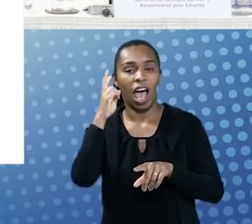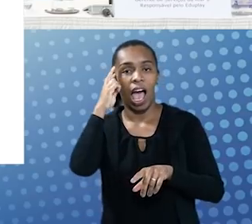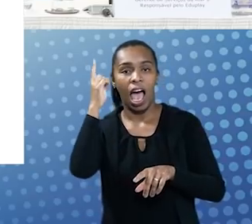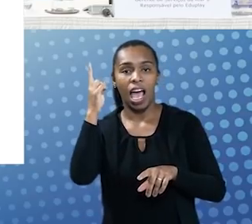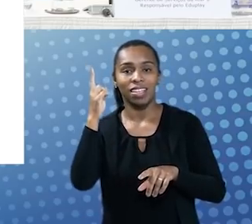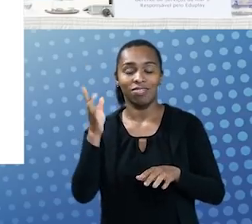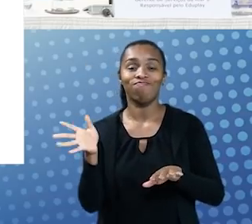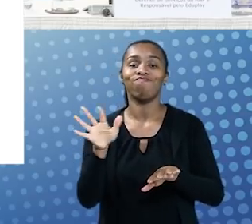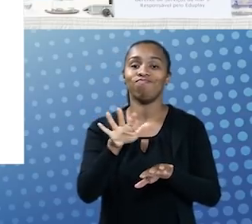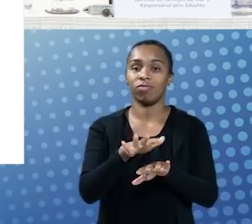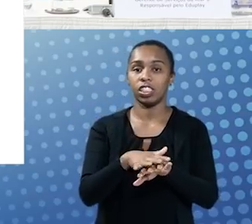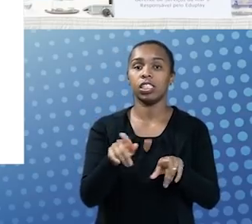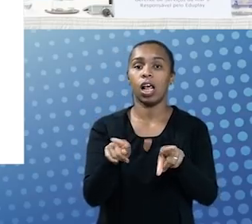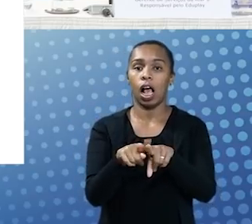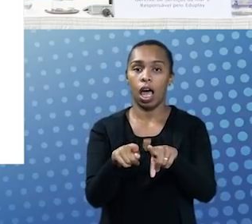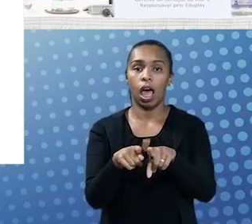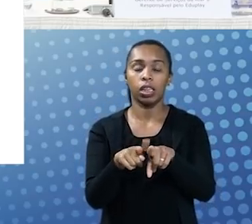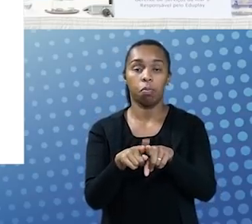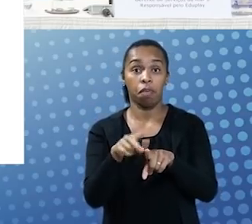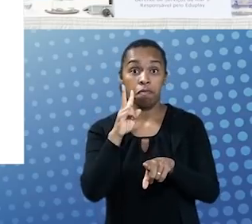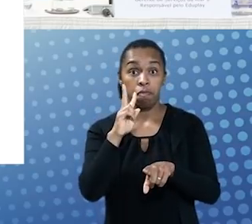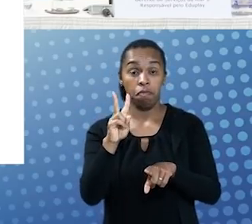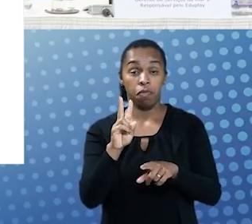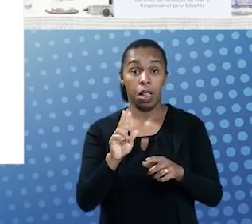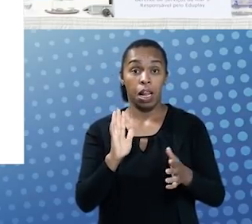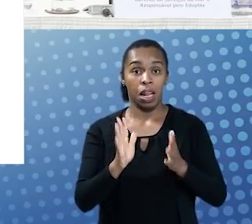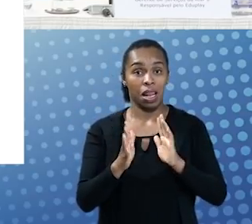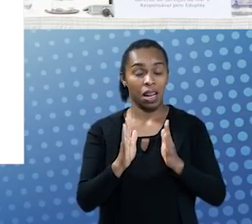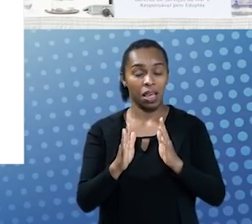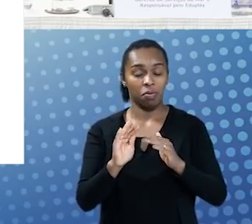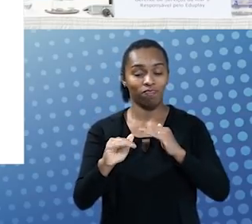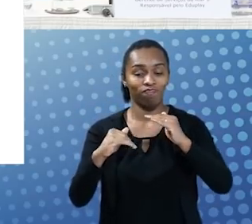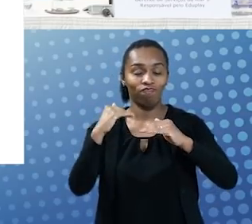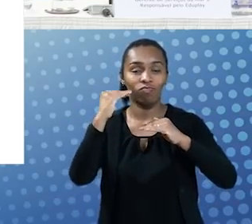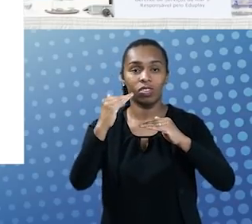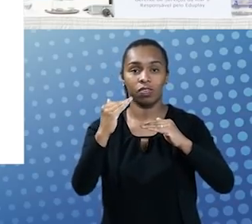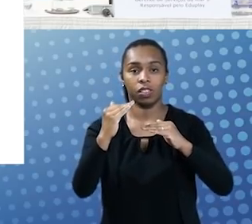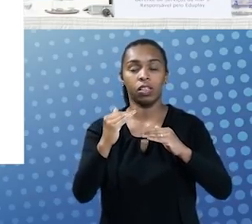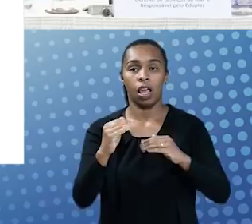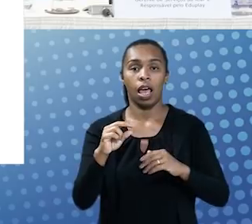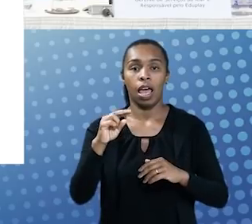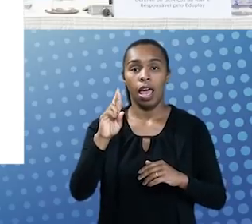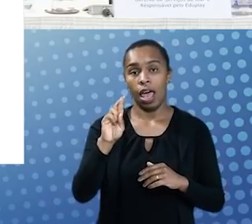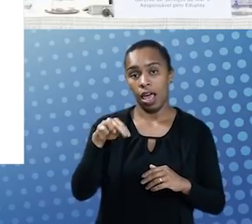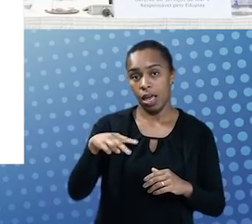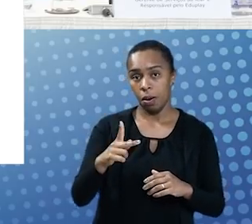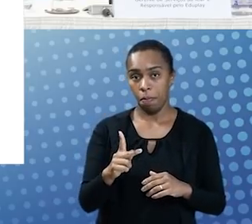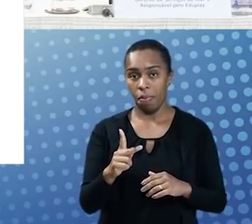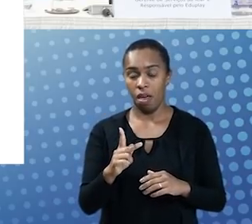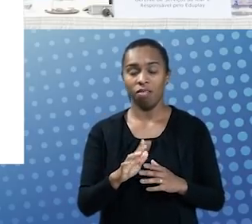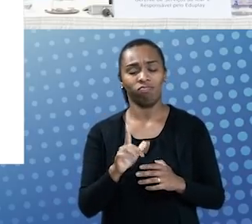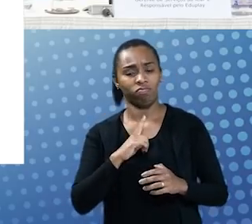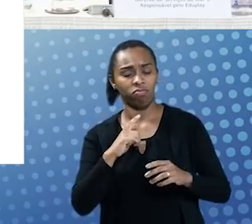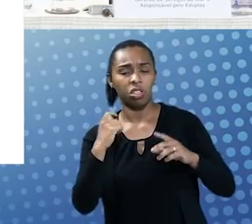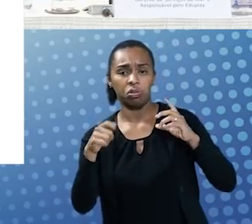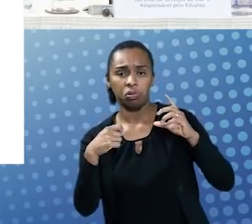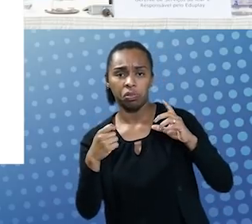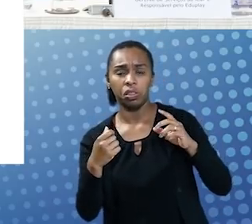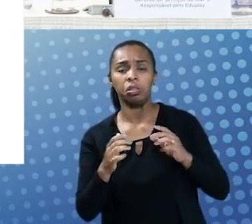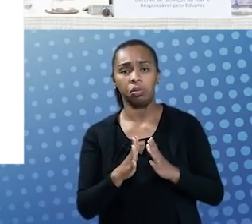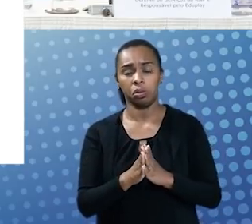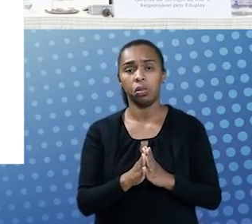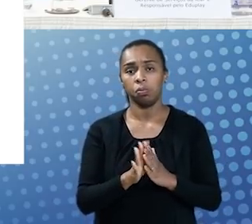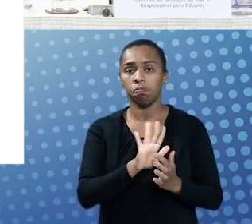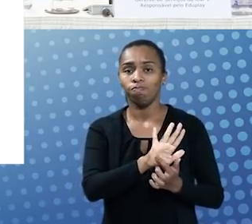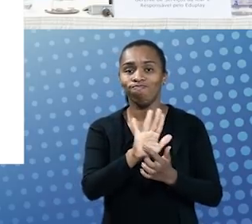integrar isso com o Vlibras, que também foi um desenvolvimento da própria RNP, de forma que a gente tenha os vídeos que possam ser